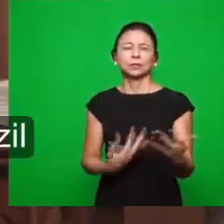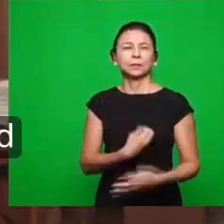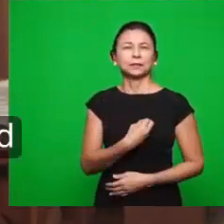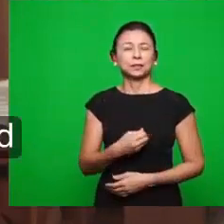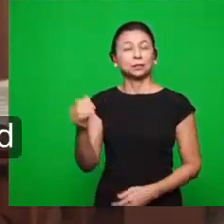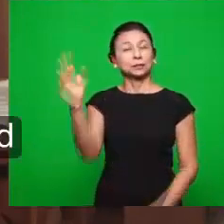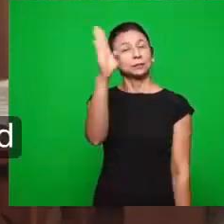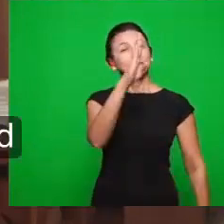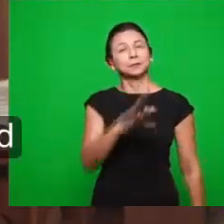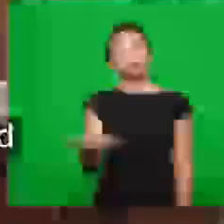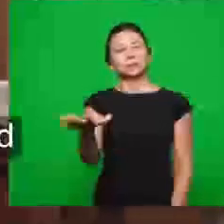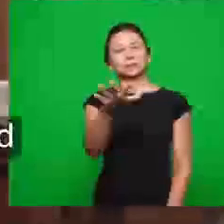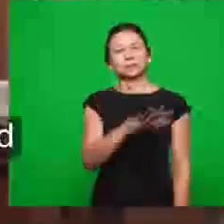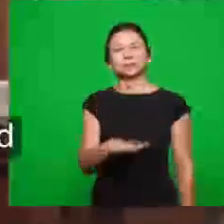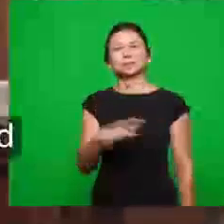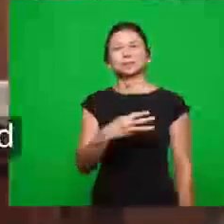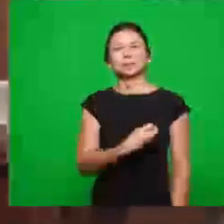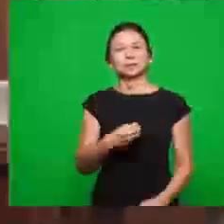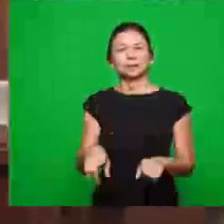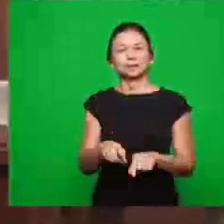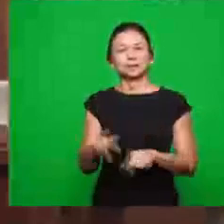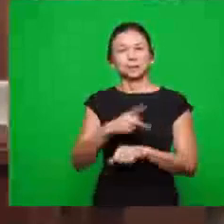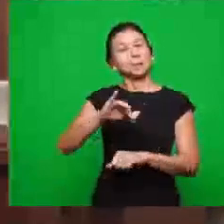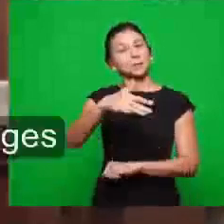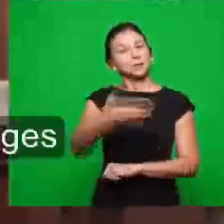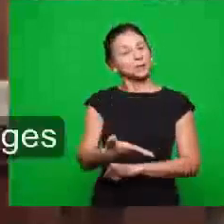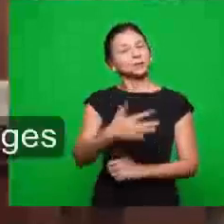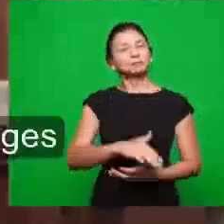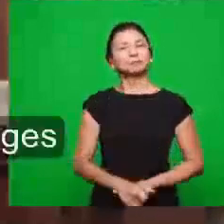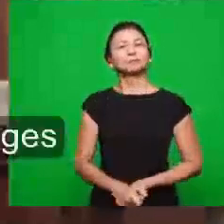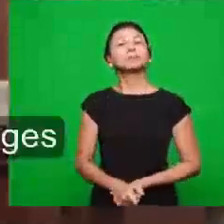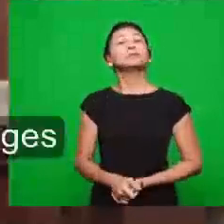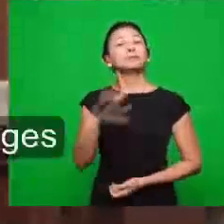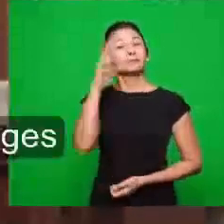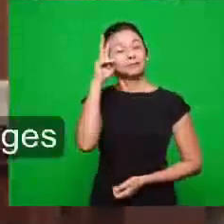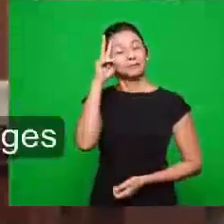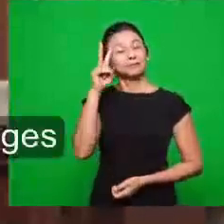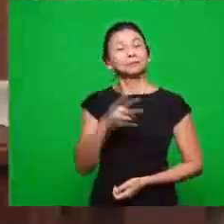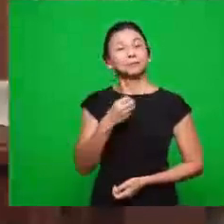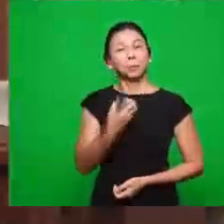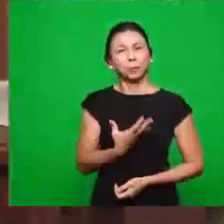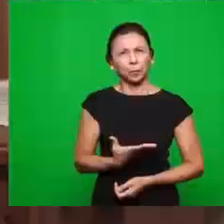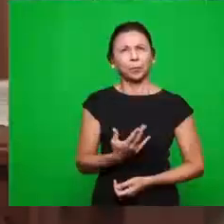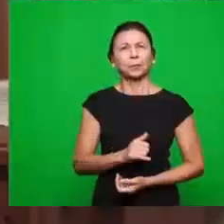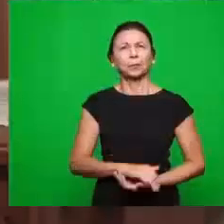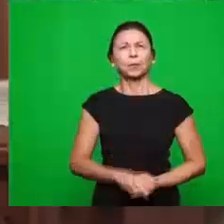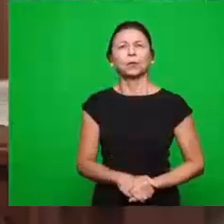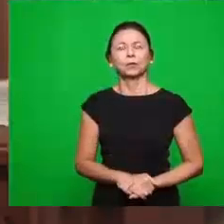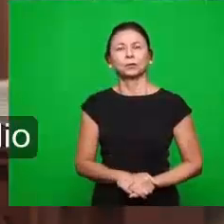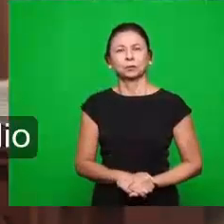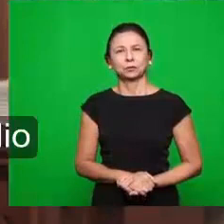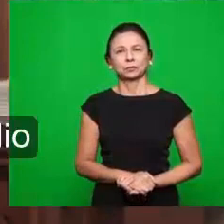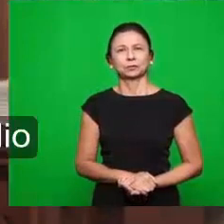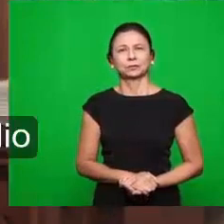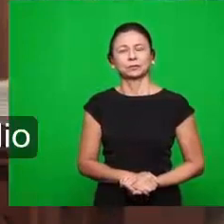todo o Brasil que participou desse evento e também no exterior. E é bom lembrar os irmãos que as imagens a respeito desse encontro em